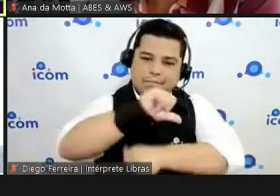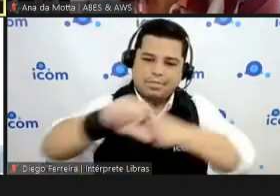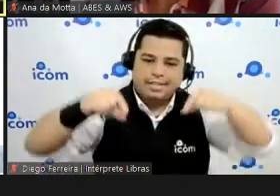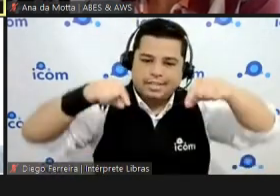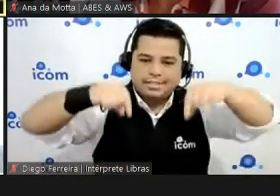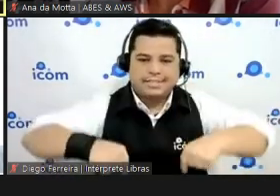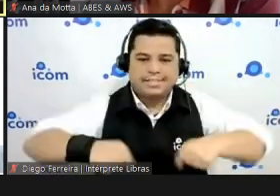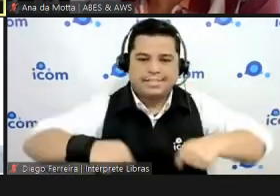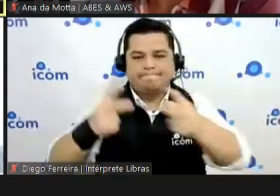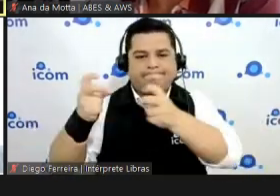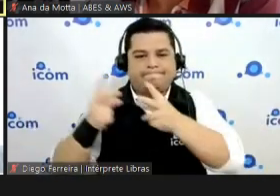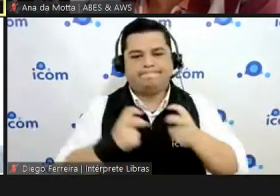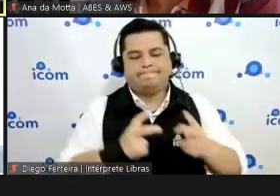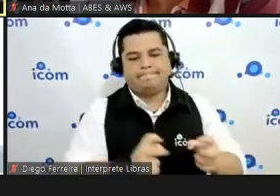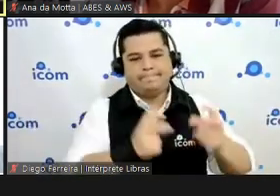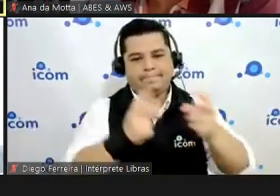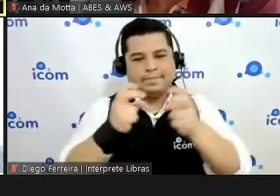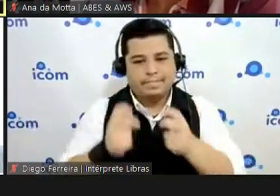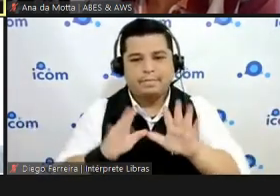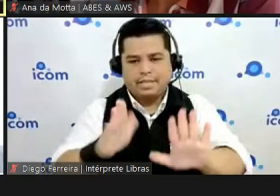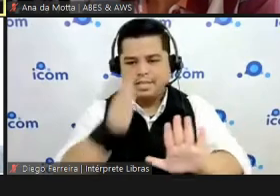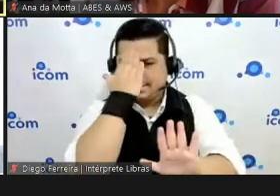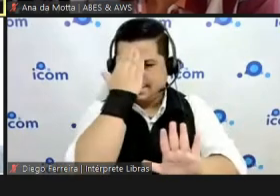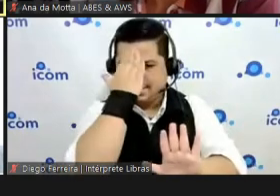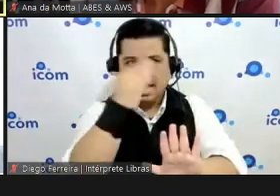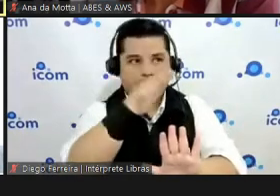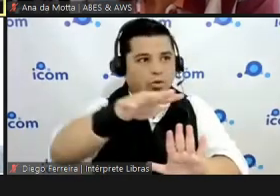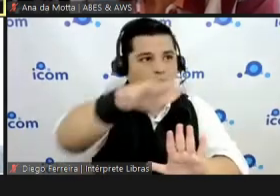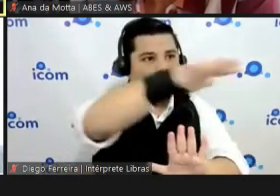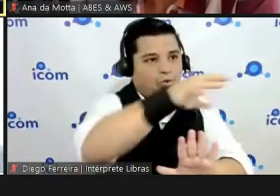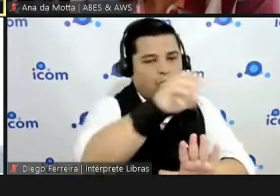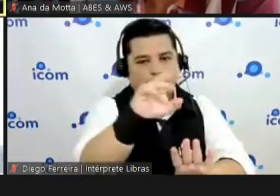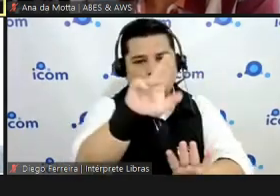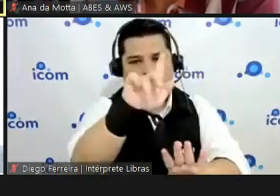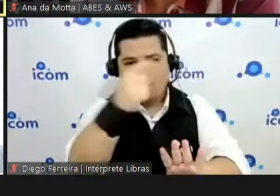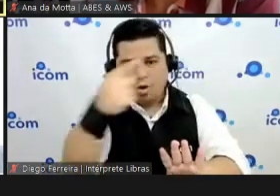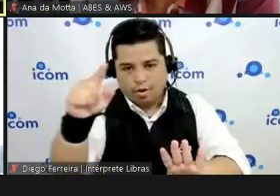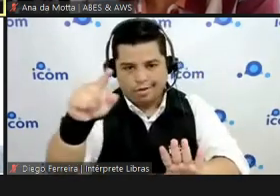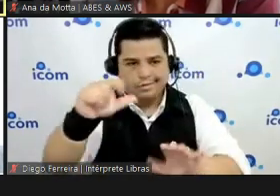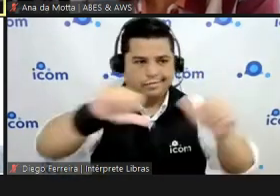tá? Não vai ser da noite para o dia, mas estamos empenhados em conseguir alcançar.